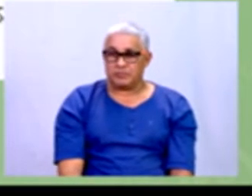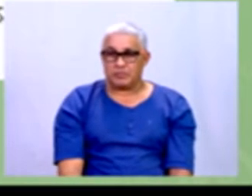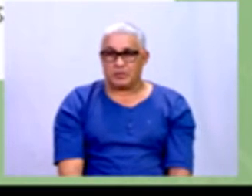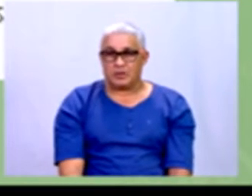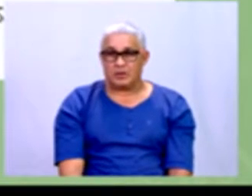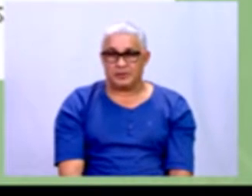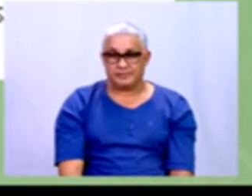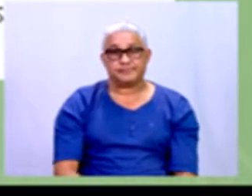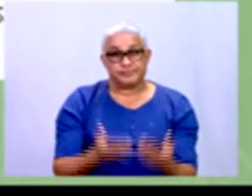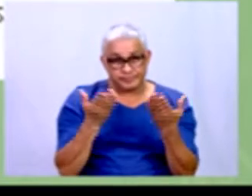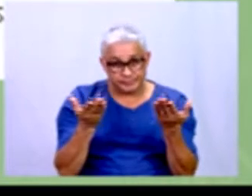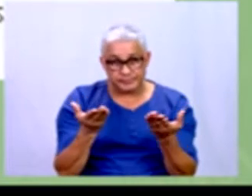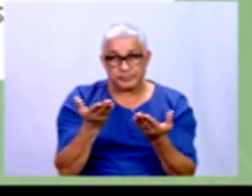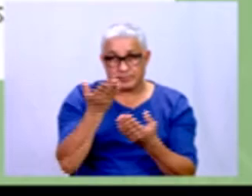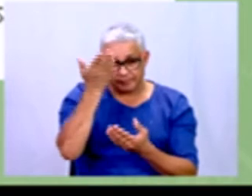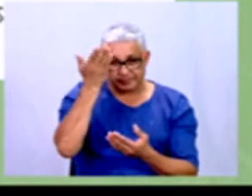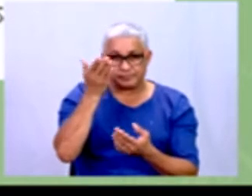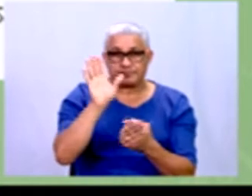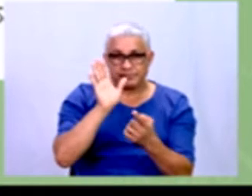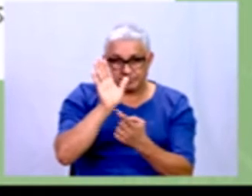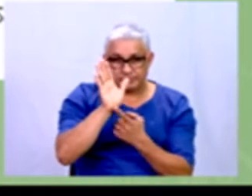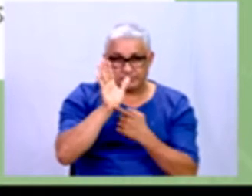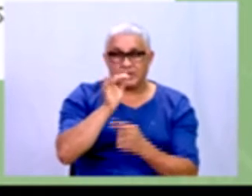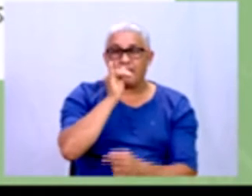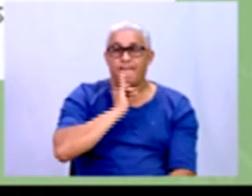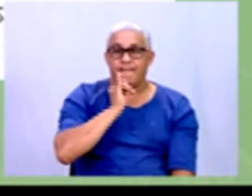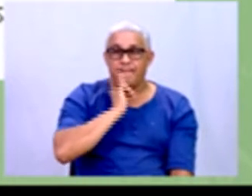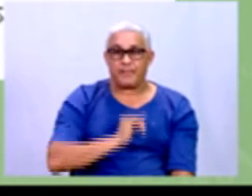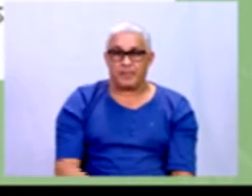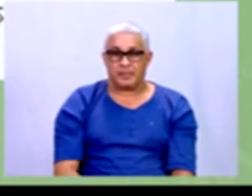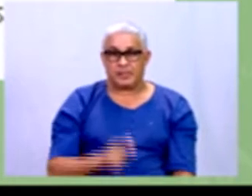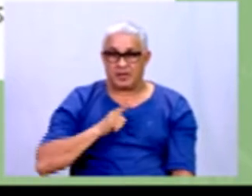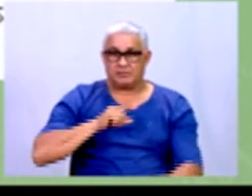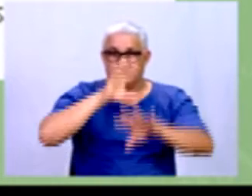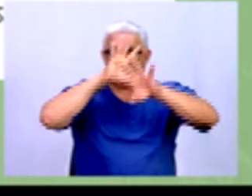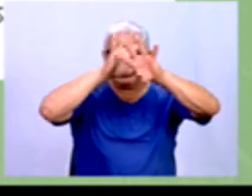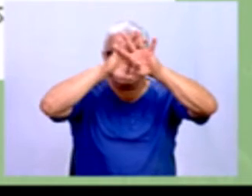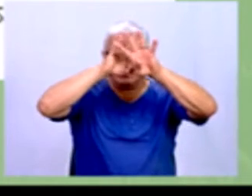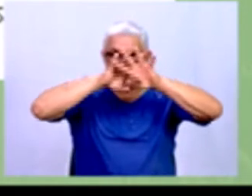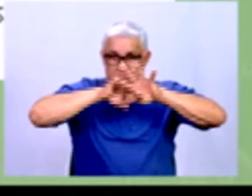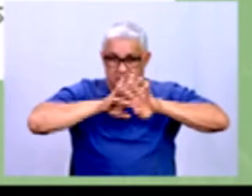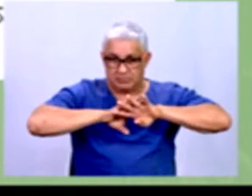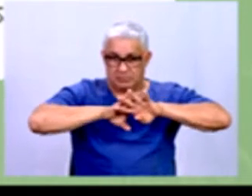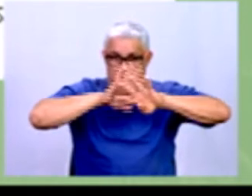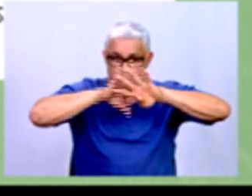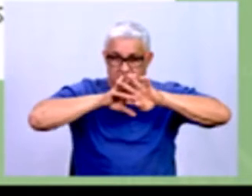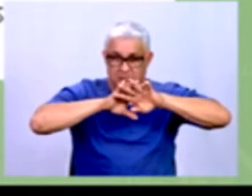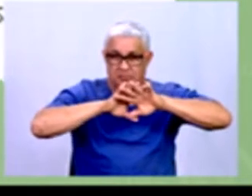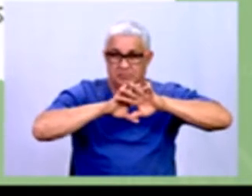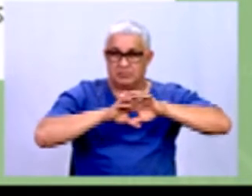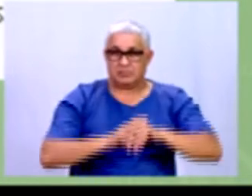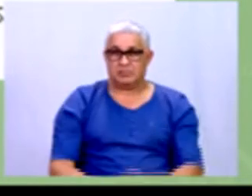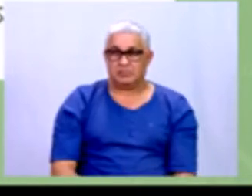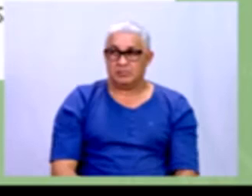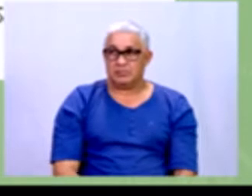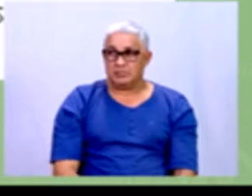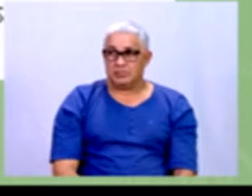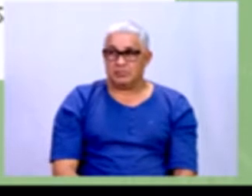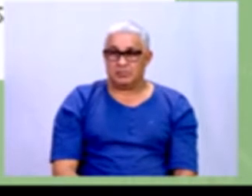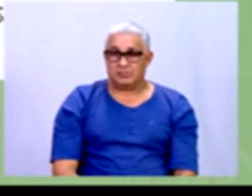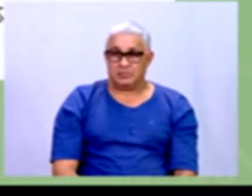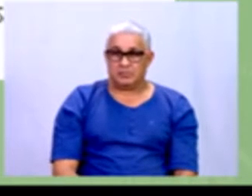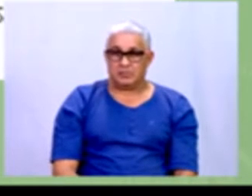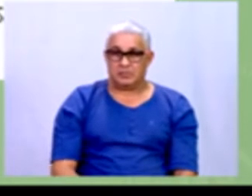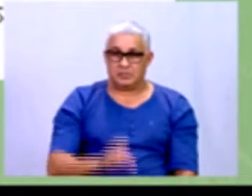Aqui está o nosso exemplo. Aqui a gente tem uma tabela, contas de microcrédito no Brasil.